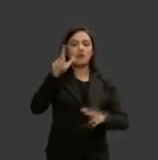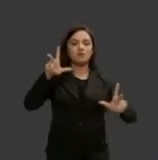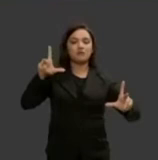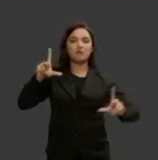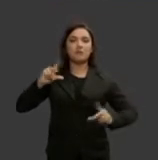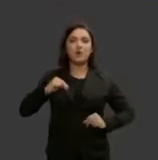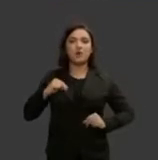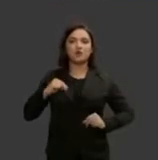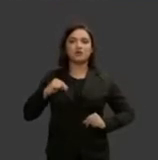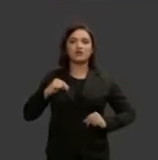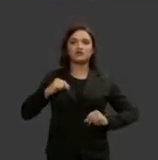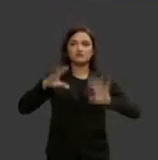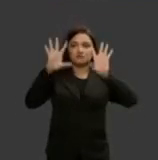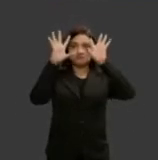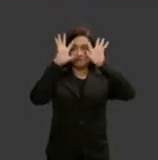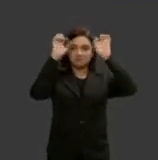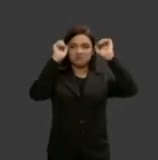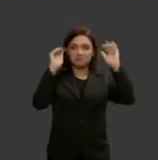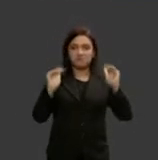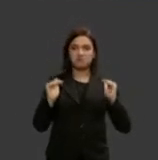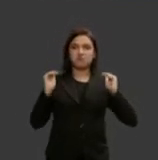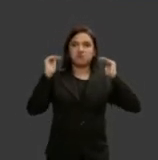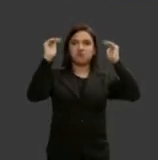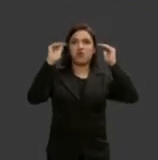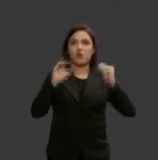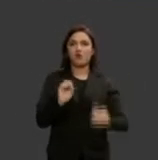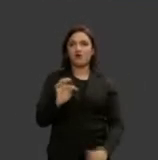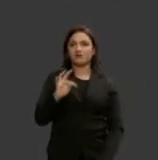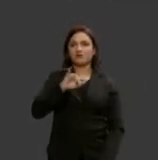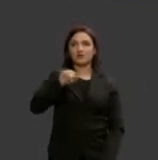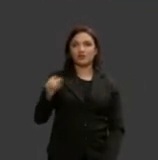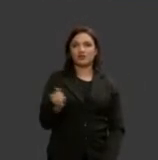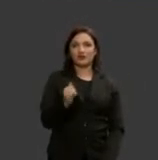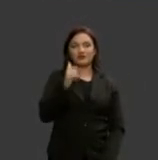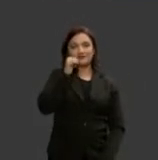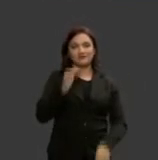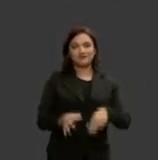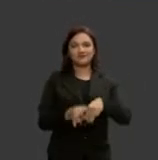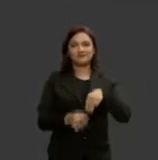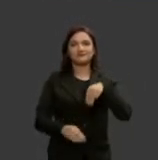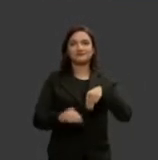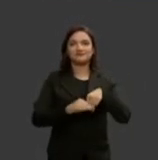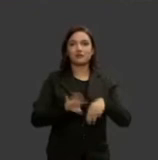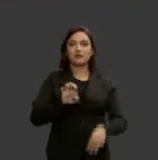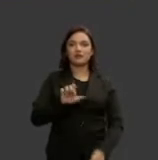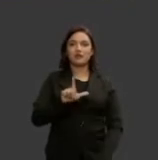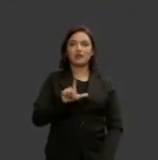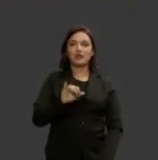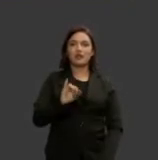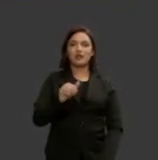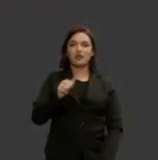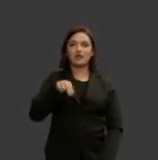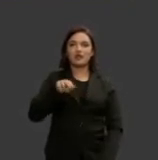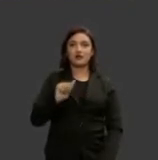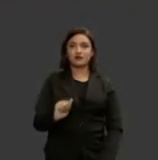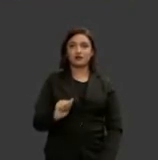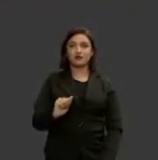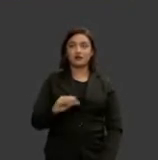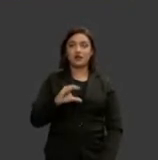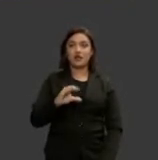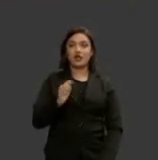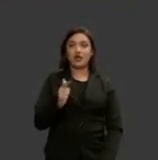a mais alta poste do superior tribunal de justiça a ministra Eliana Calmon isso